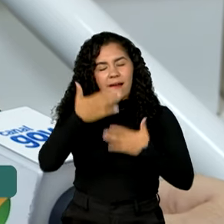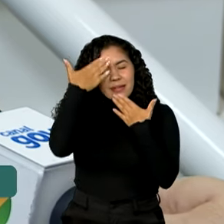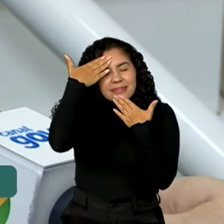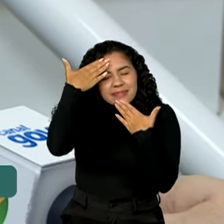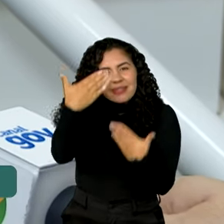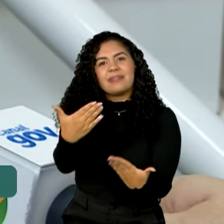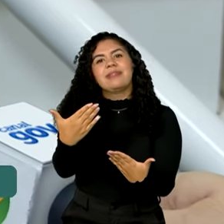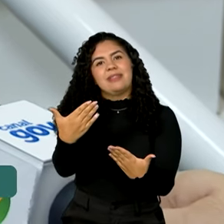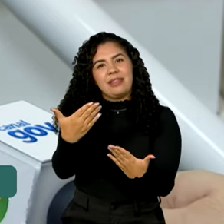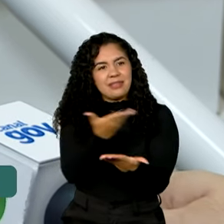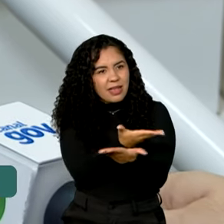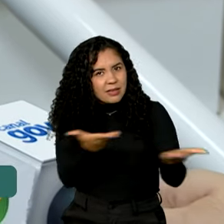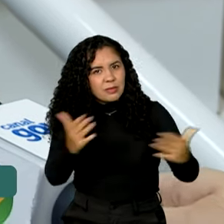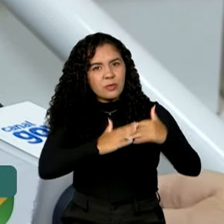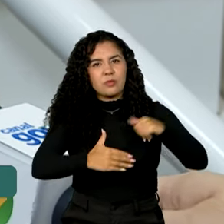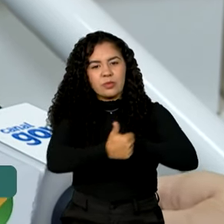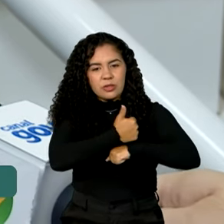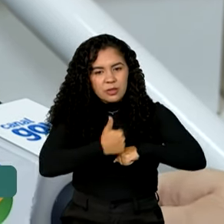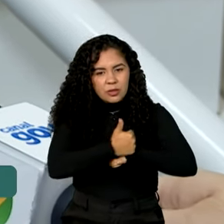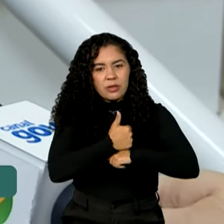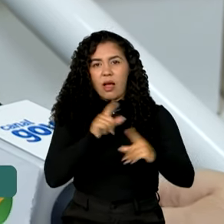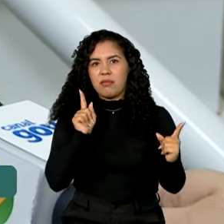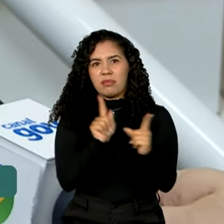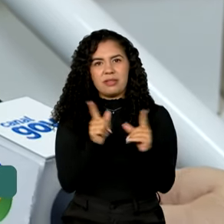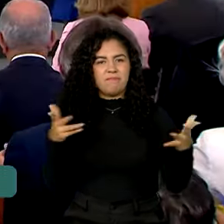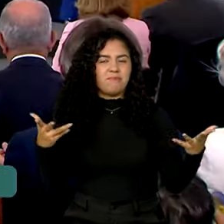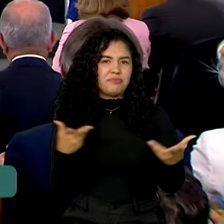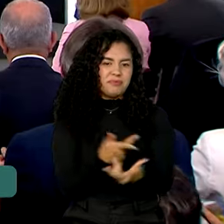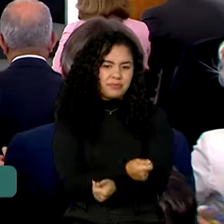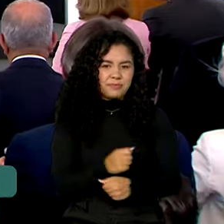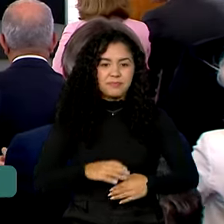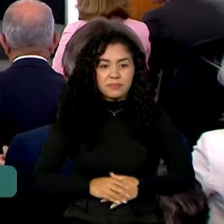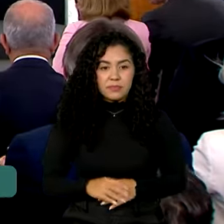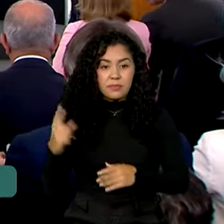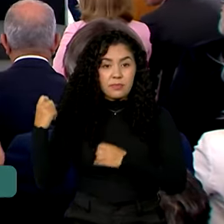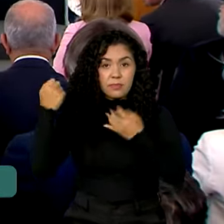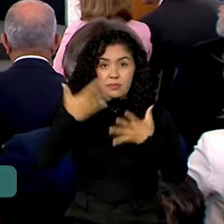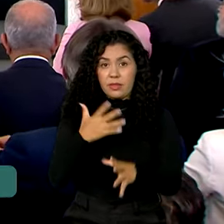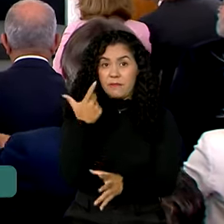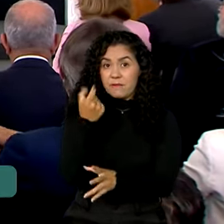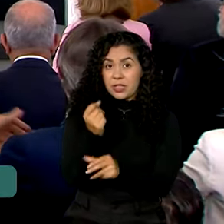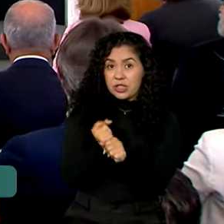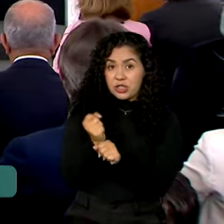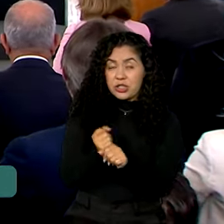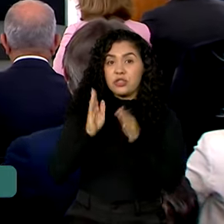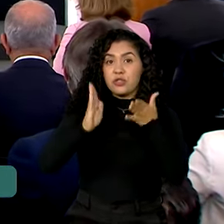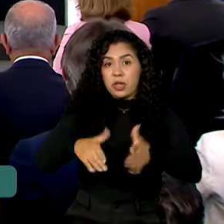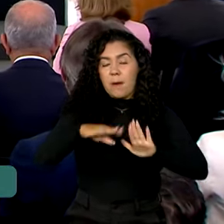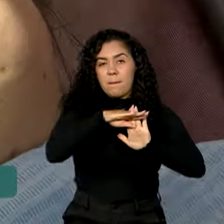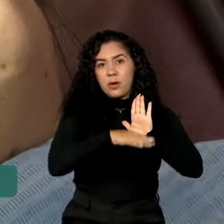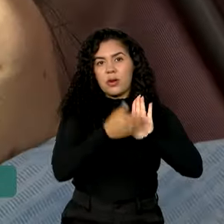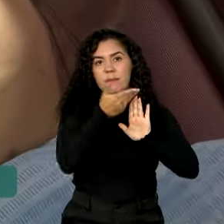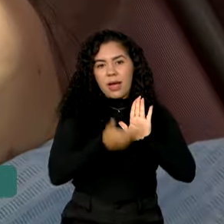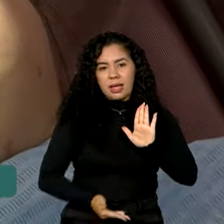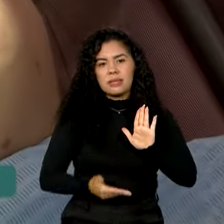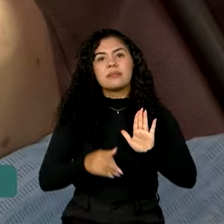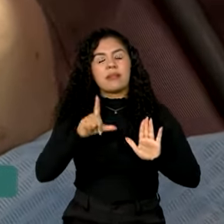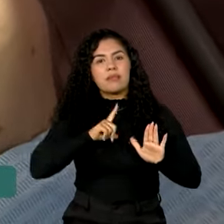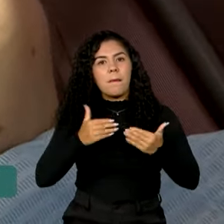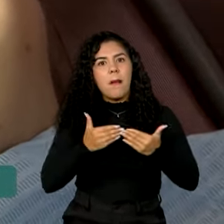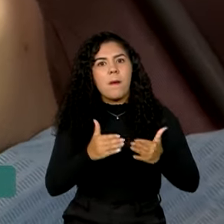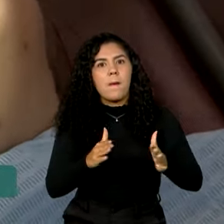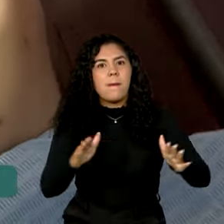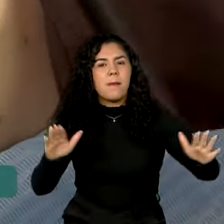muito a eles, meu atendimento foi muito bom. Ao completar 20 anos, o programa foi ampliado. Além dos